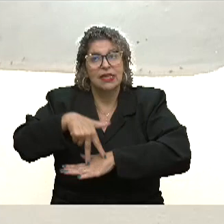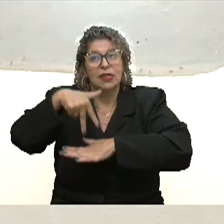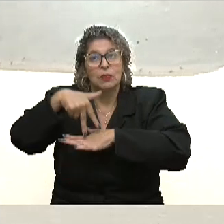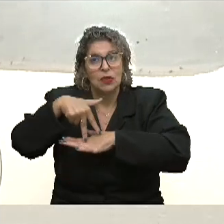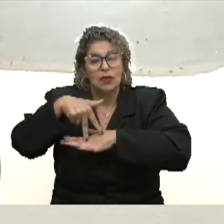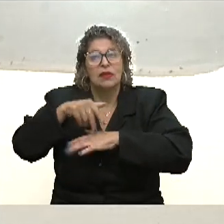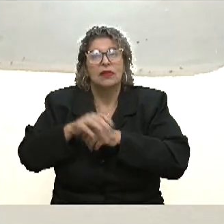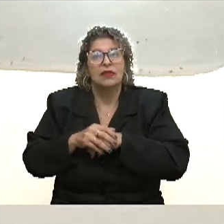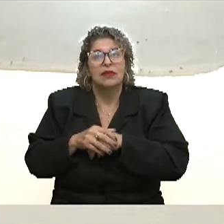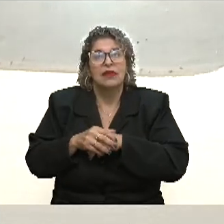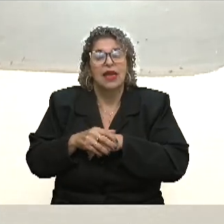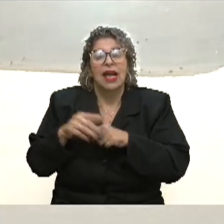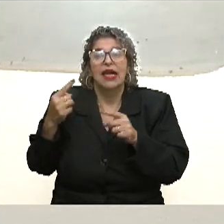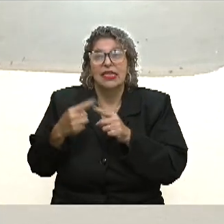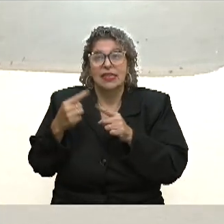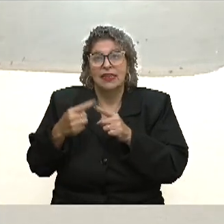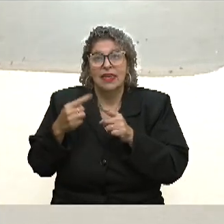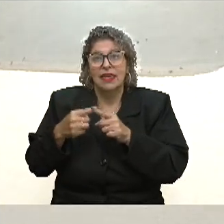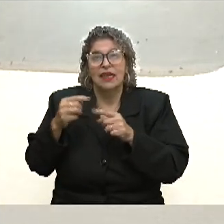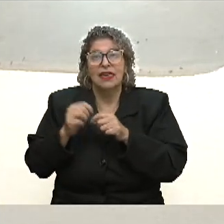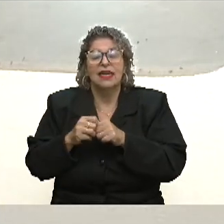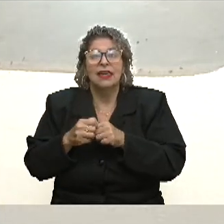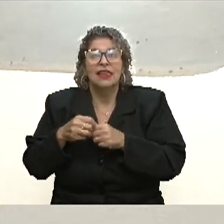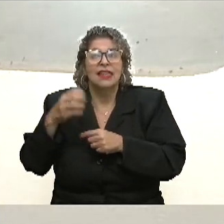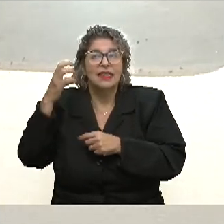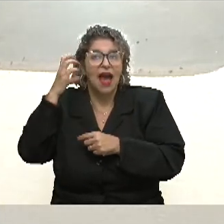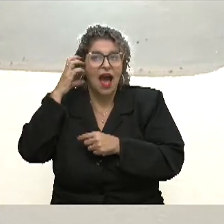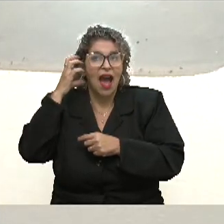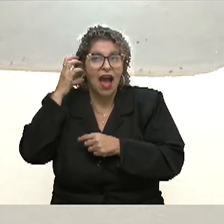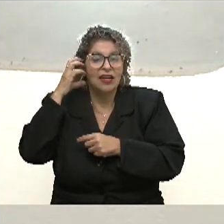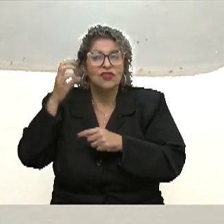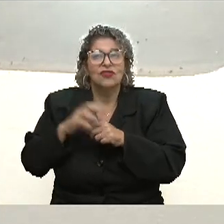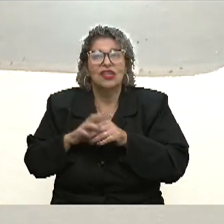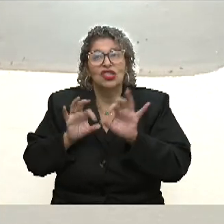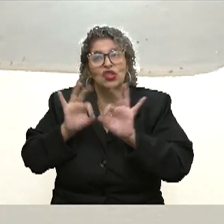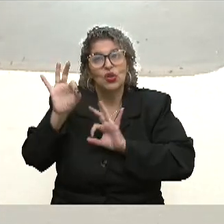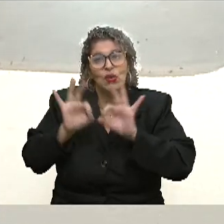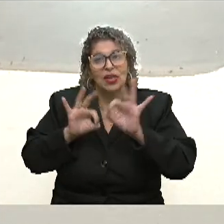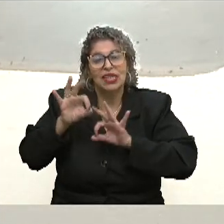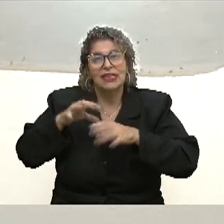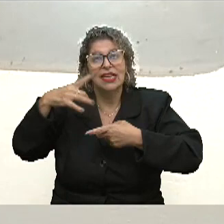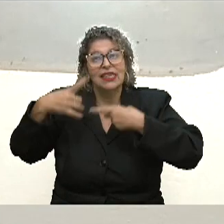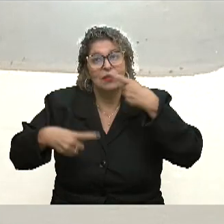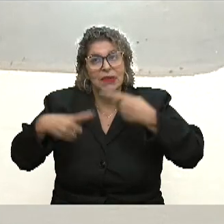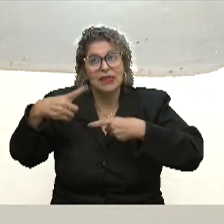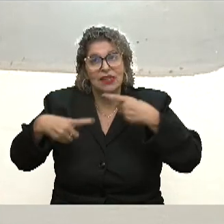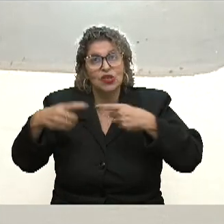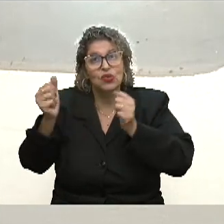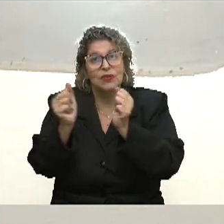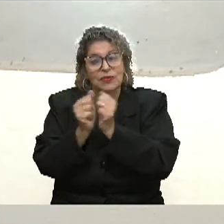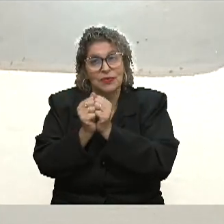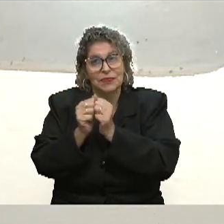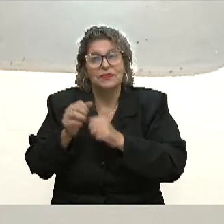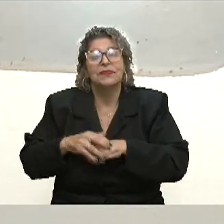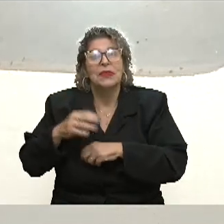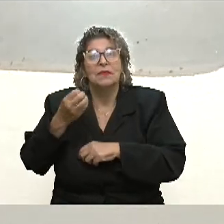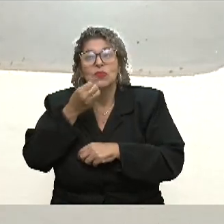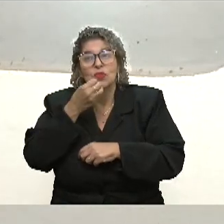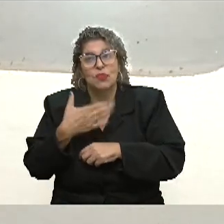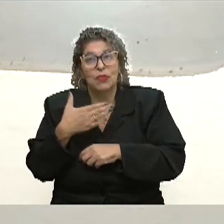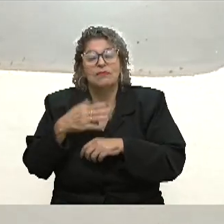até na produção do podcast que a gente faz ali na rádio, no ordem do dia, gente também tem a oportunidade de debater com eles. Então, é realmente muito bom.